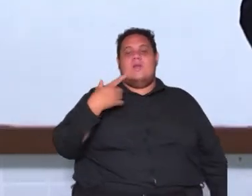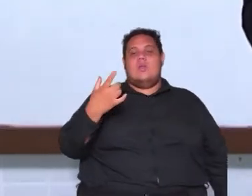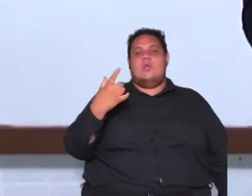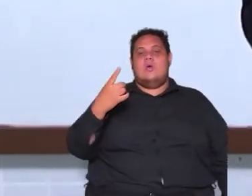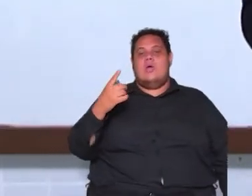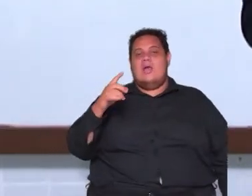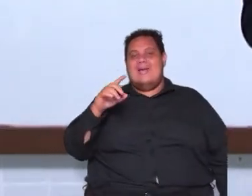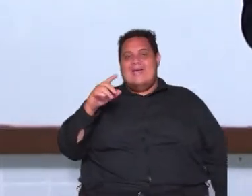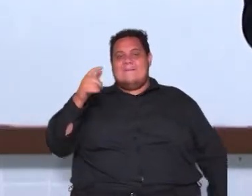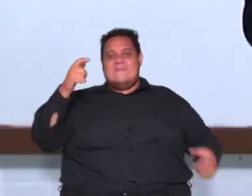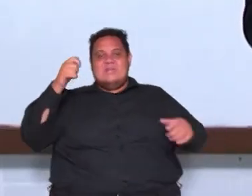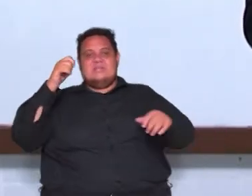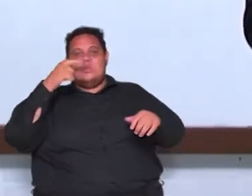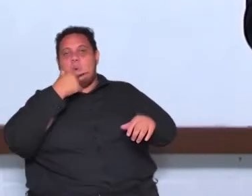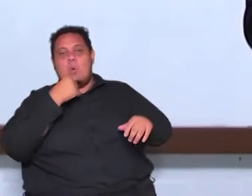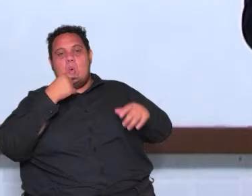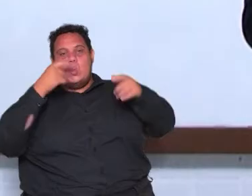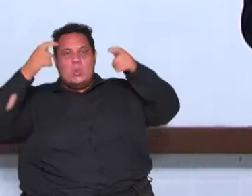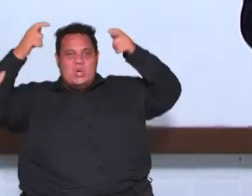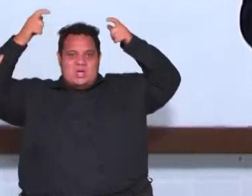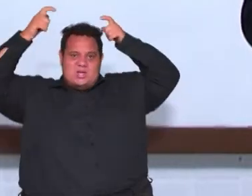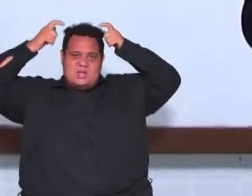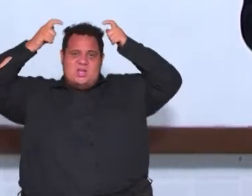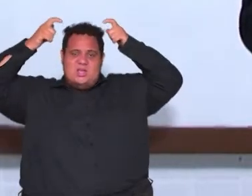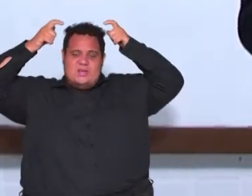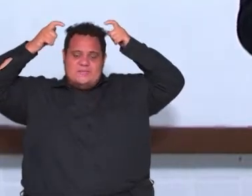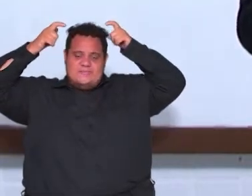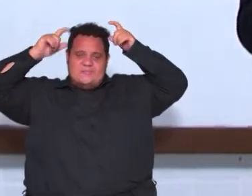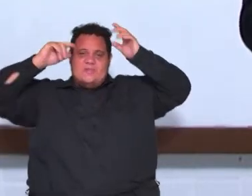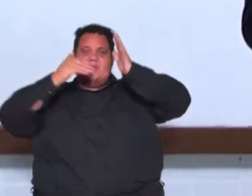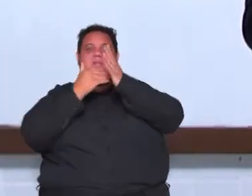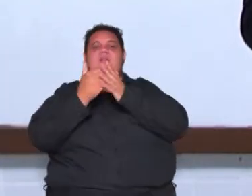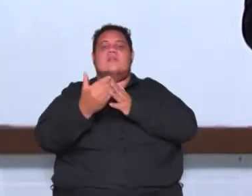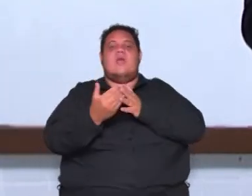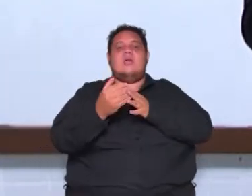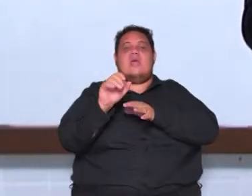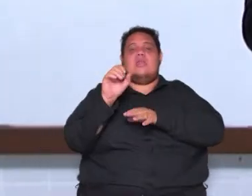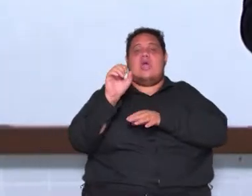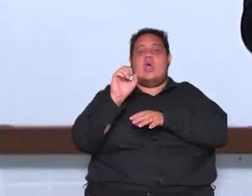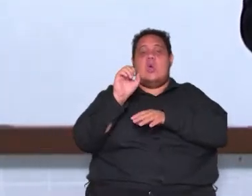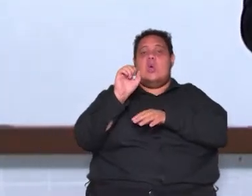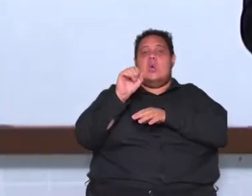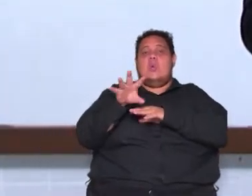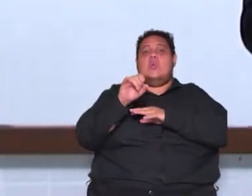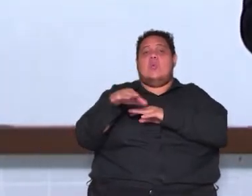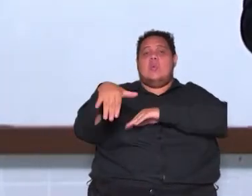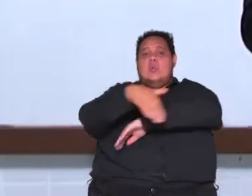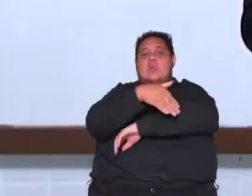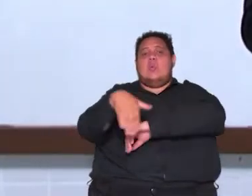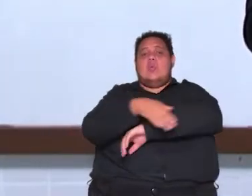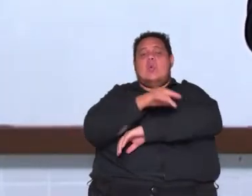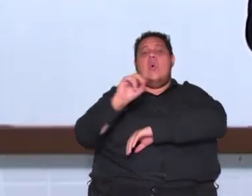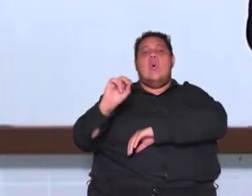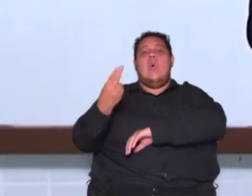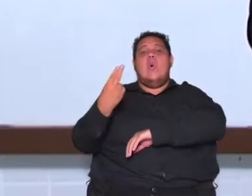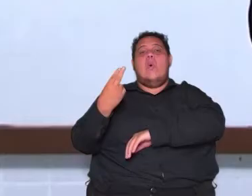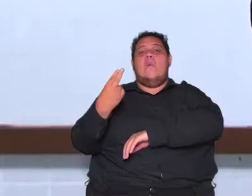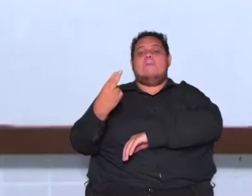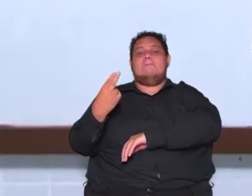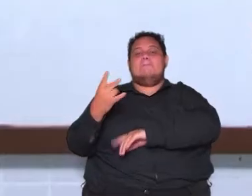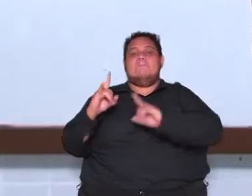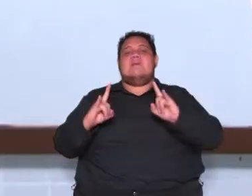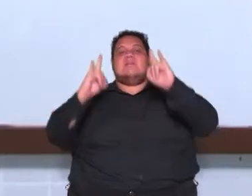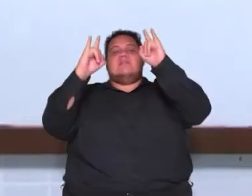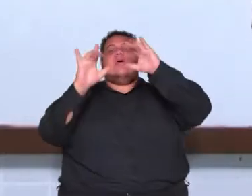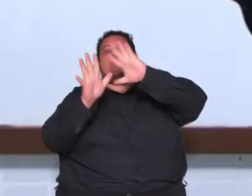que depois os brasileiros traduziram como as iniciais como ponha-se na rua ou prédio roubado você